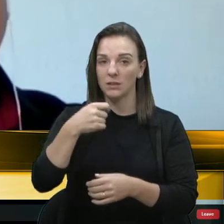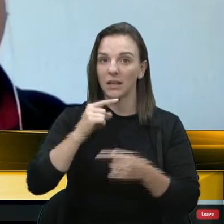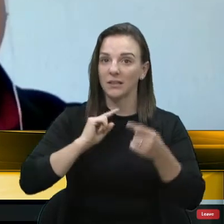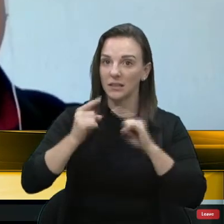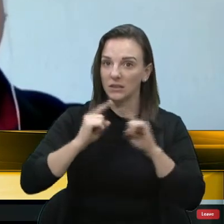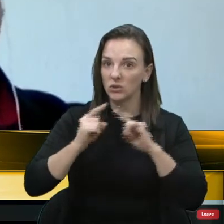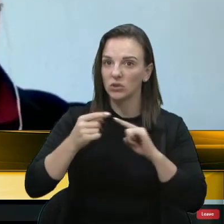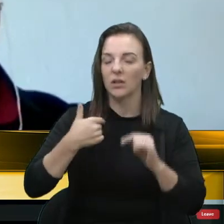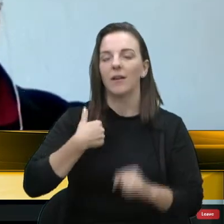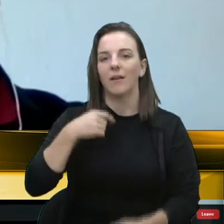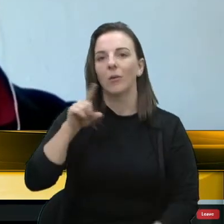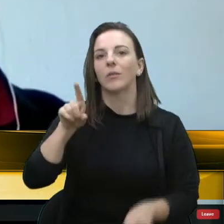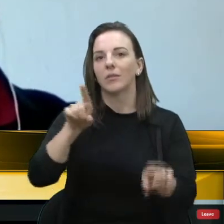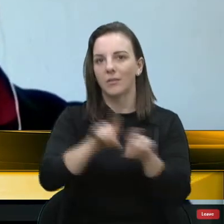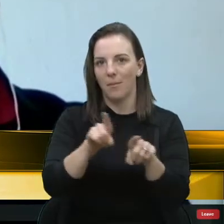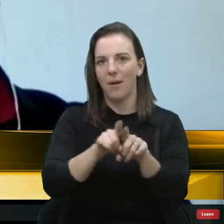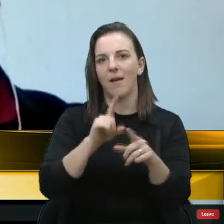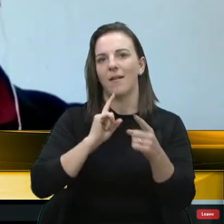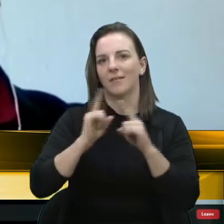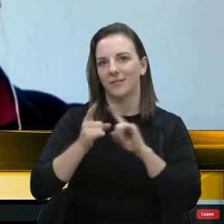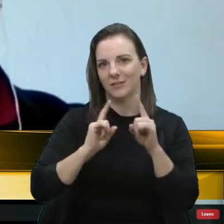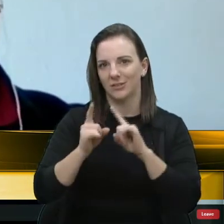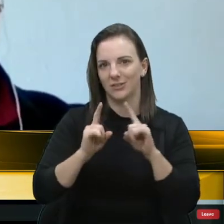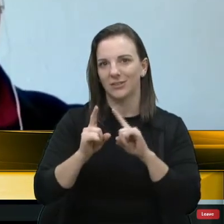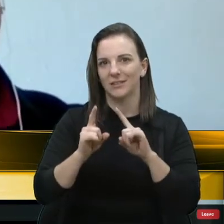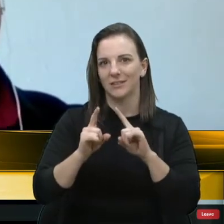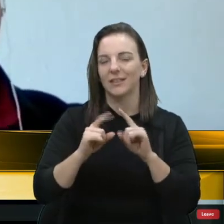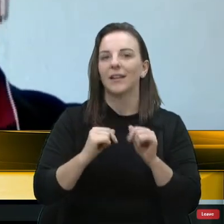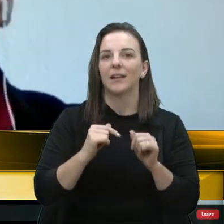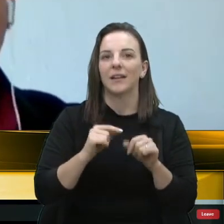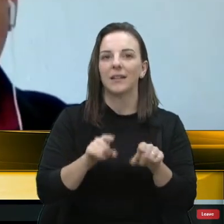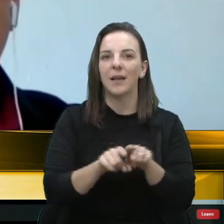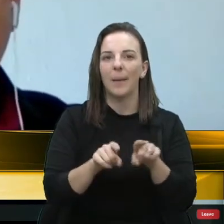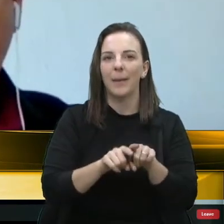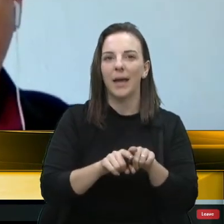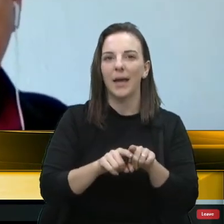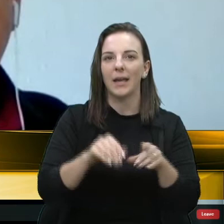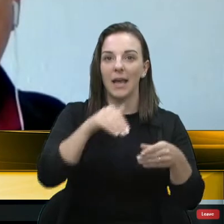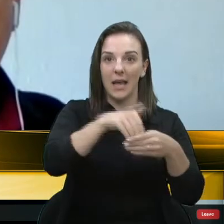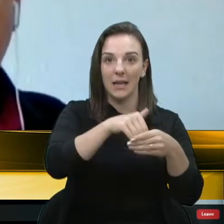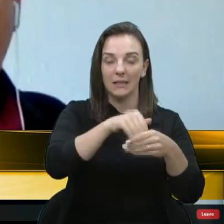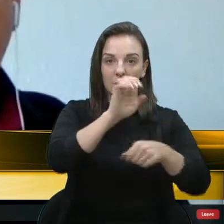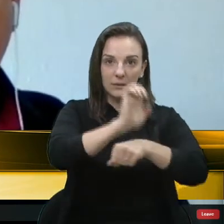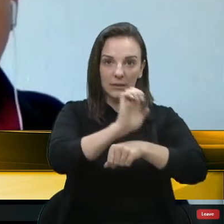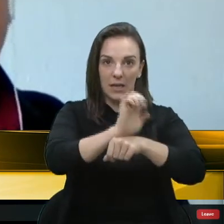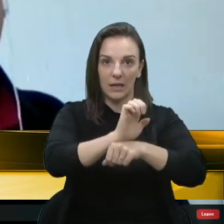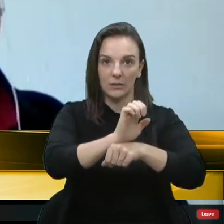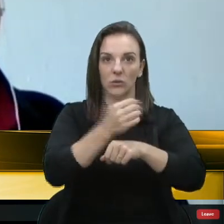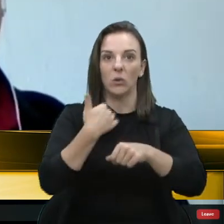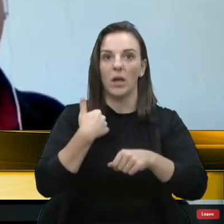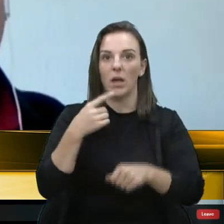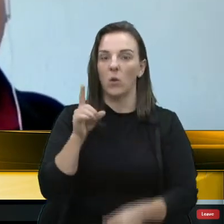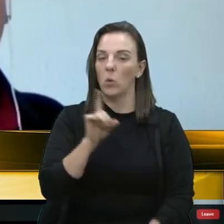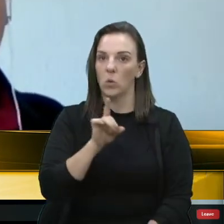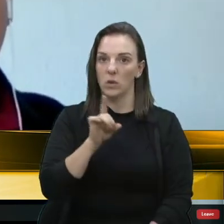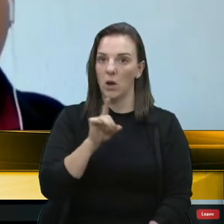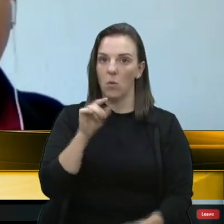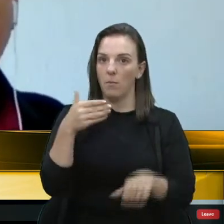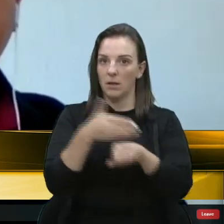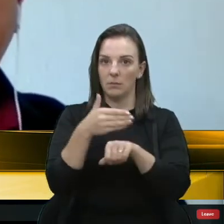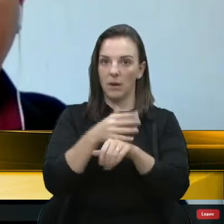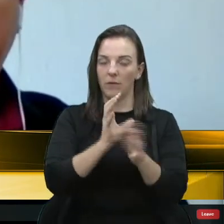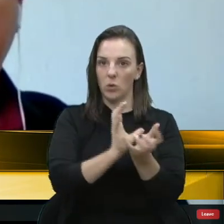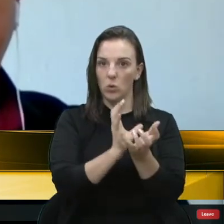lembrando também que quando, né, teve as eleições estaduais, eu não fazia parte dessa chapa, né, eu era do MDB com muito